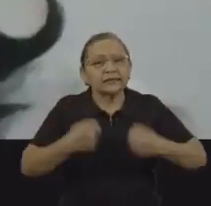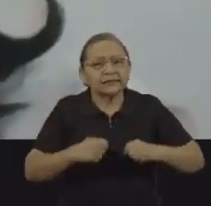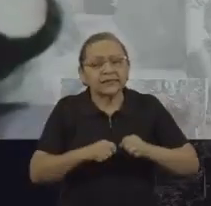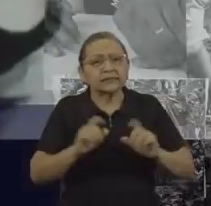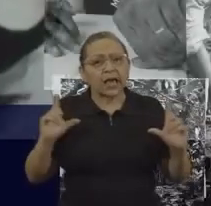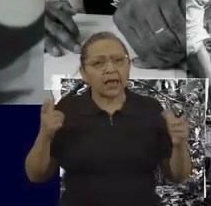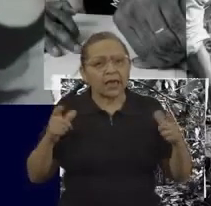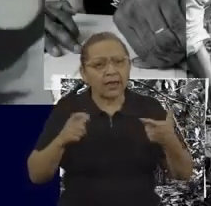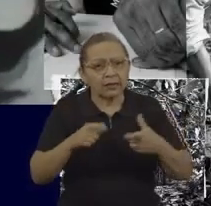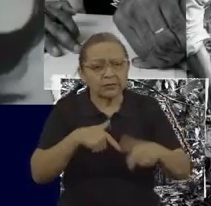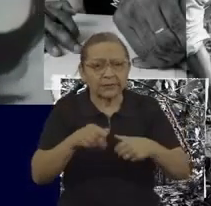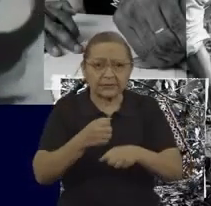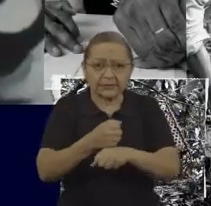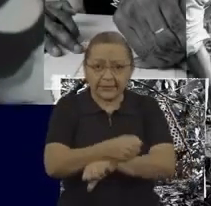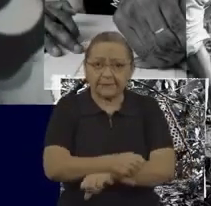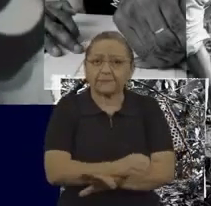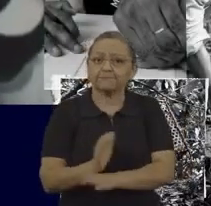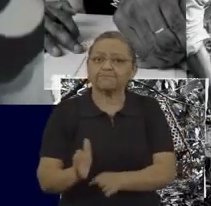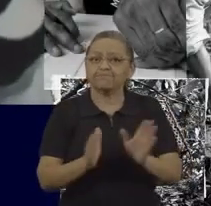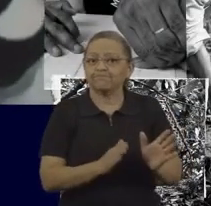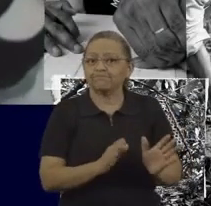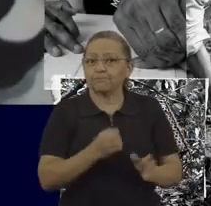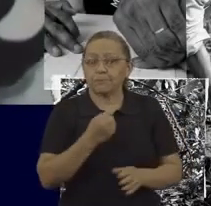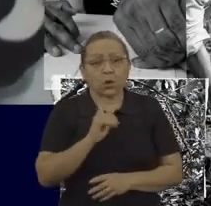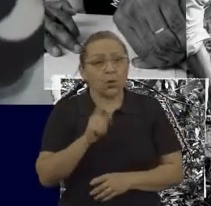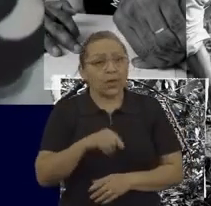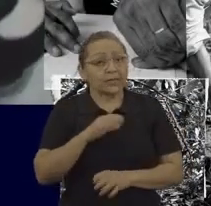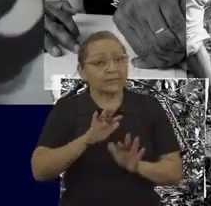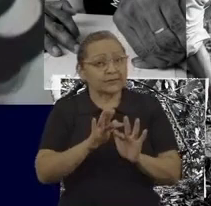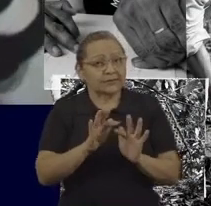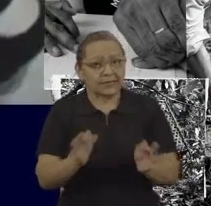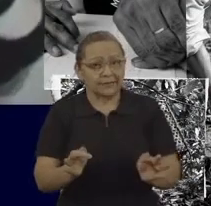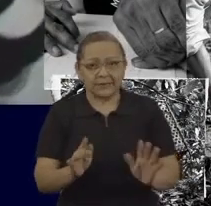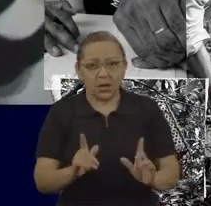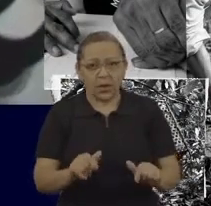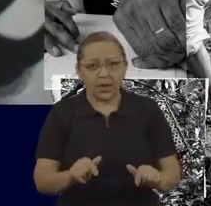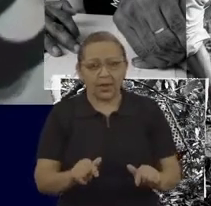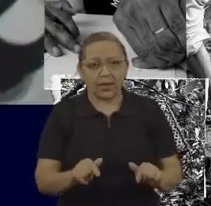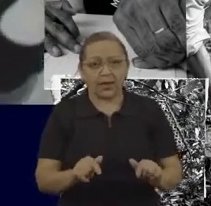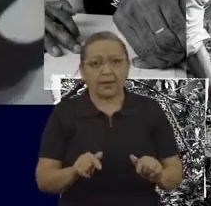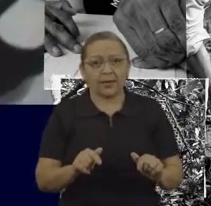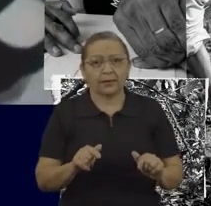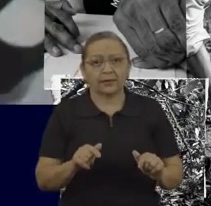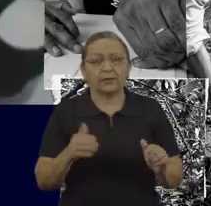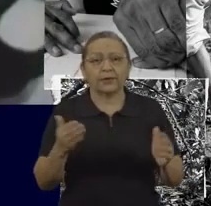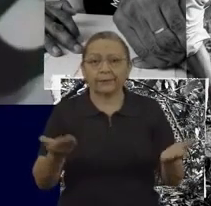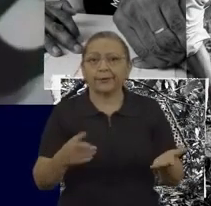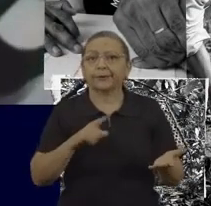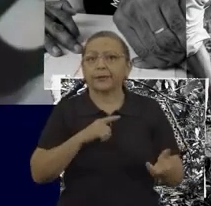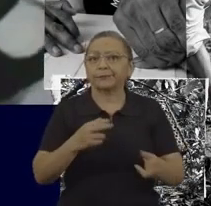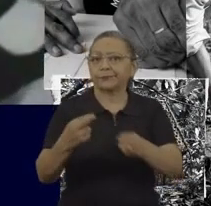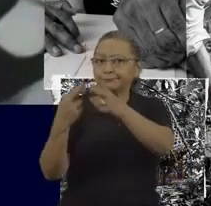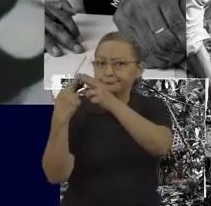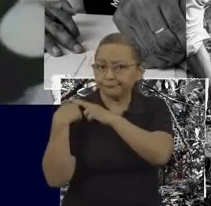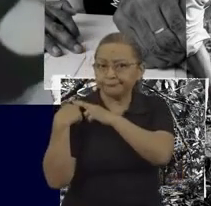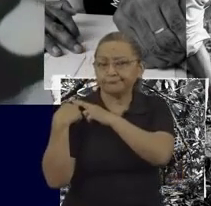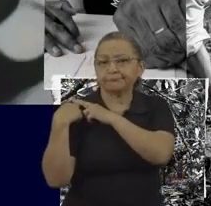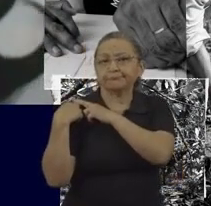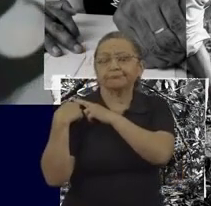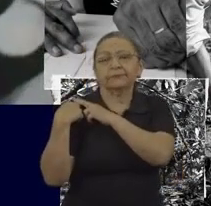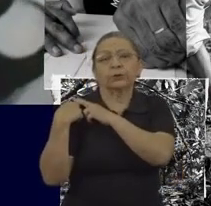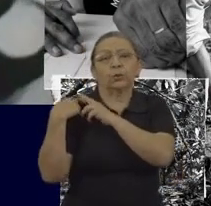trabalho escravo. Bom, não é simples. Eu acho que agora a gente tem aí a missão, a função de